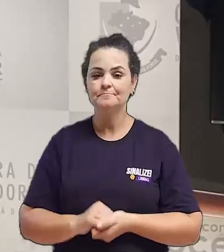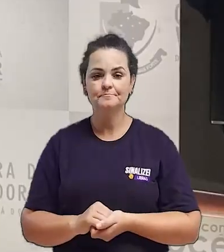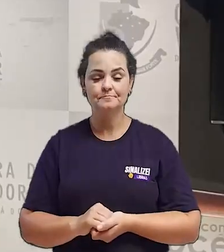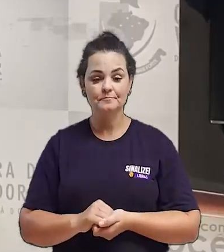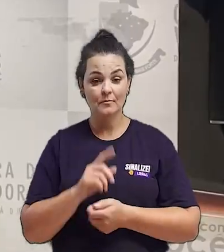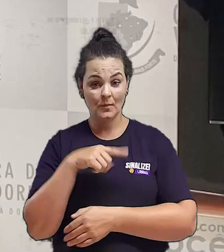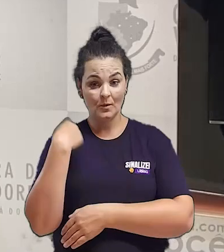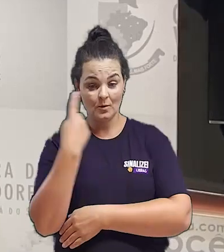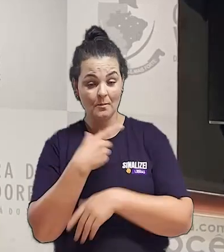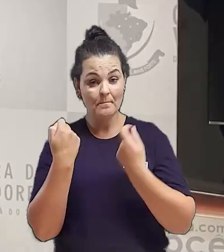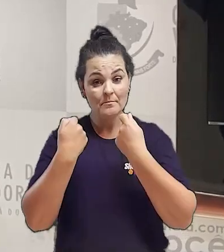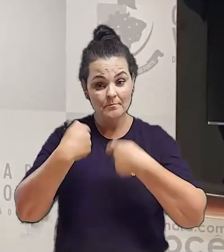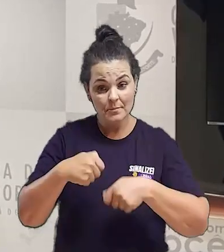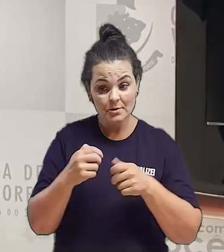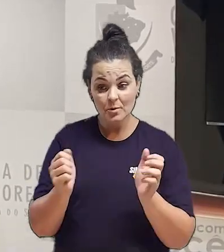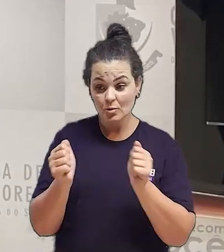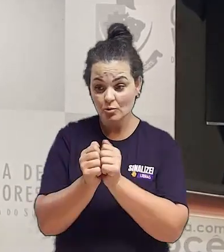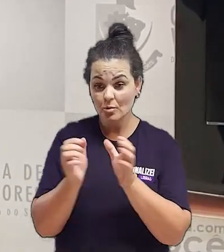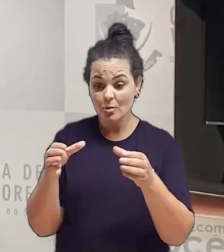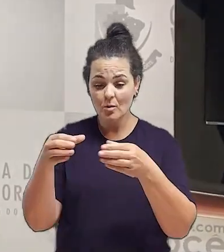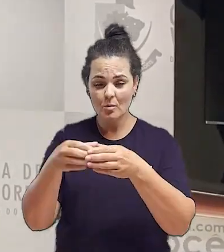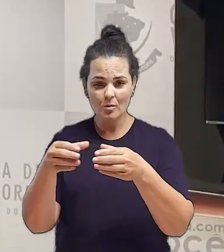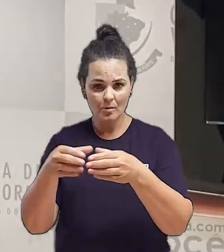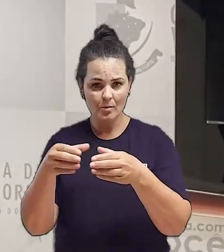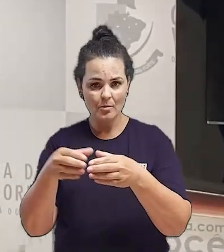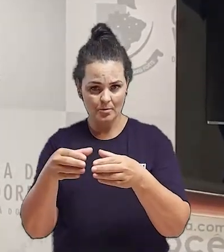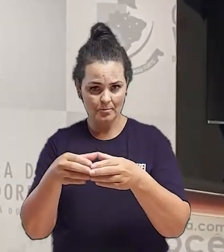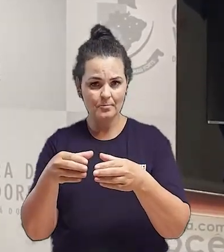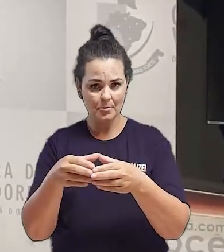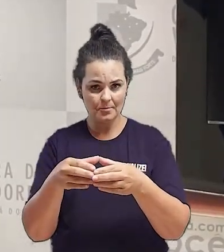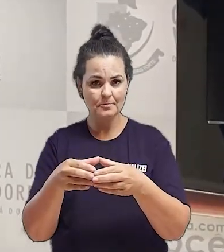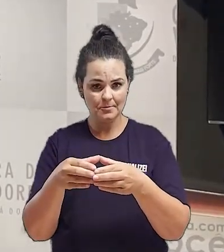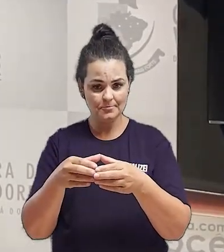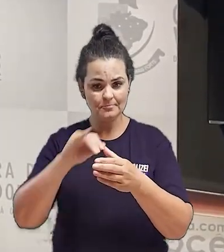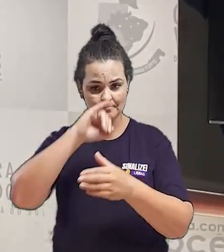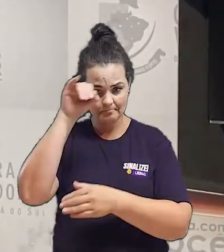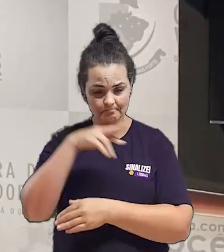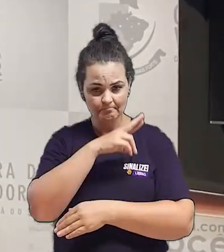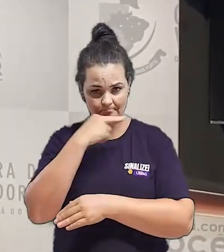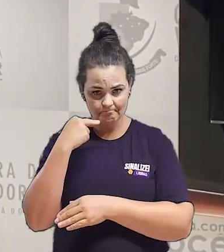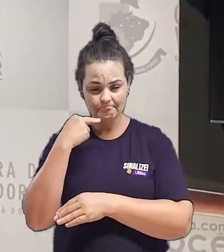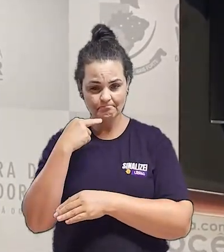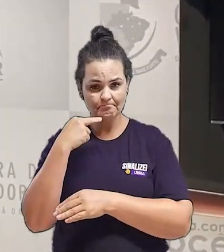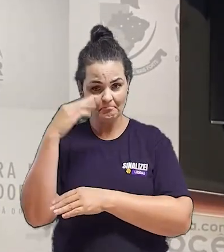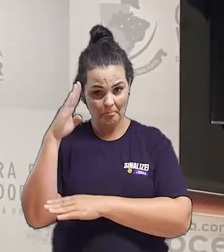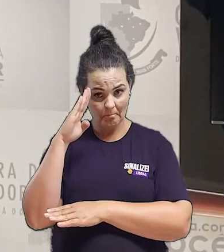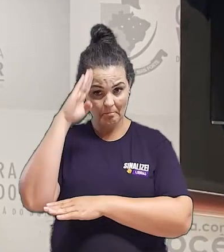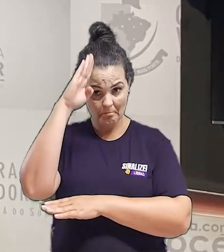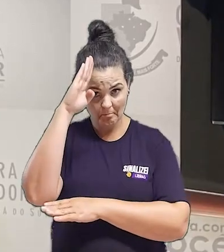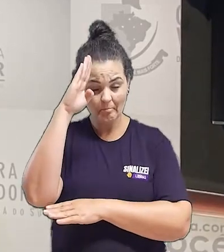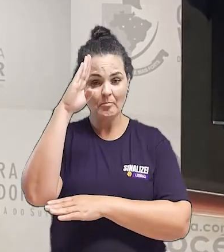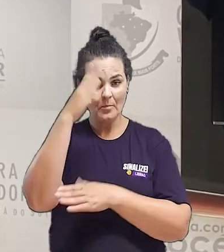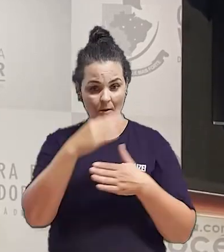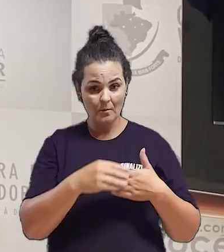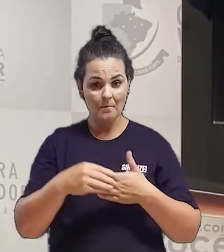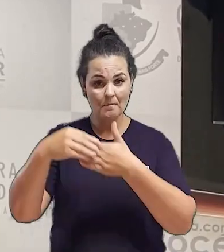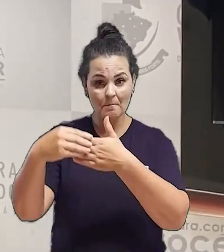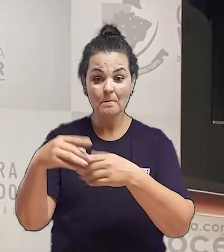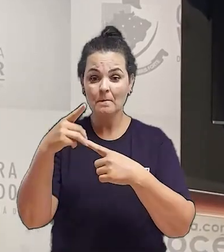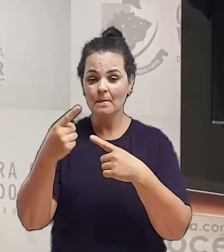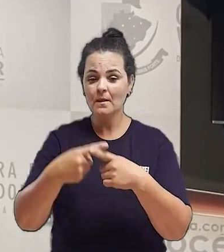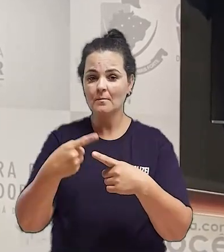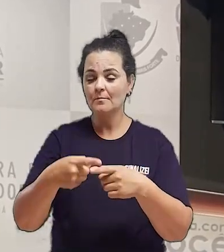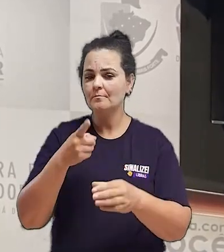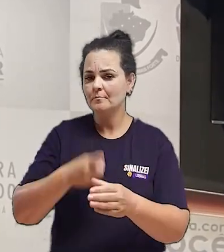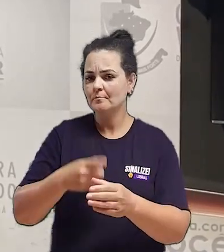Nós precisamos dessa comissão para juntar todas as frentes de Jaraguá do Sul para esse combate. Afinal de contas, os números aqui da nossa